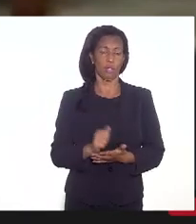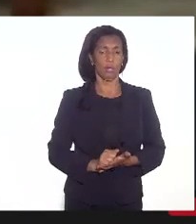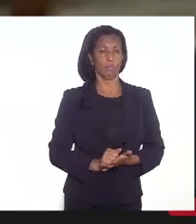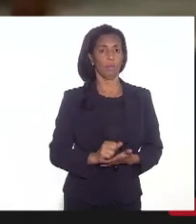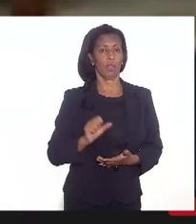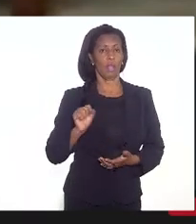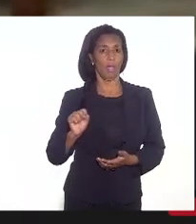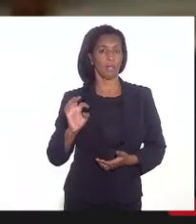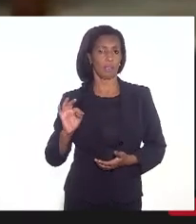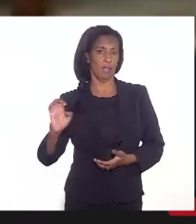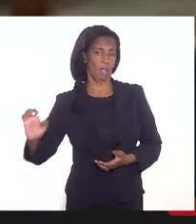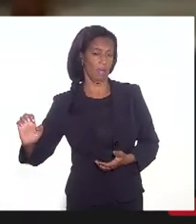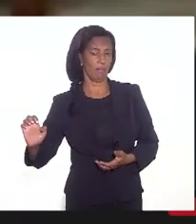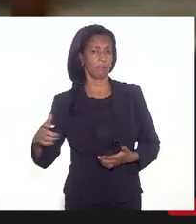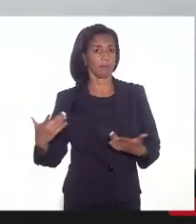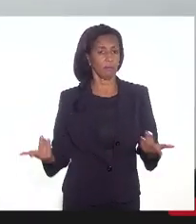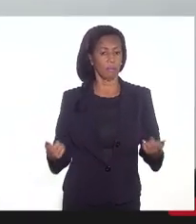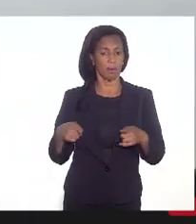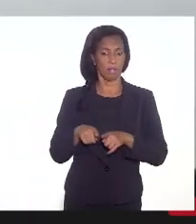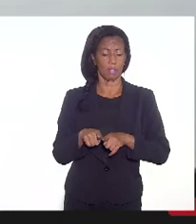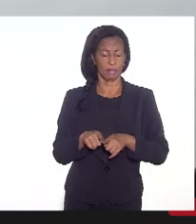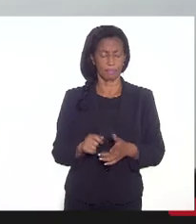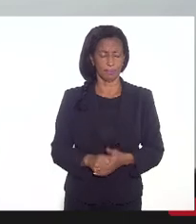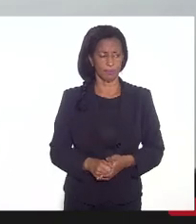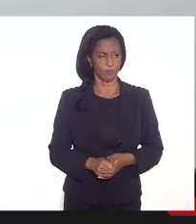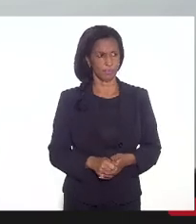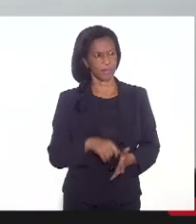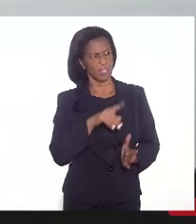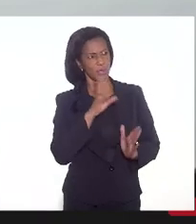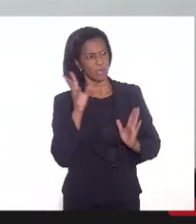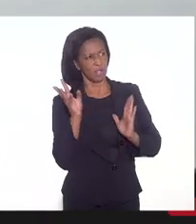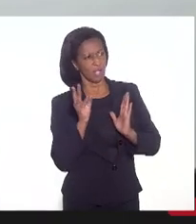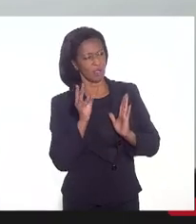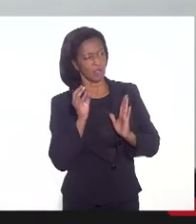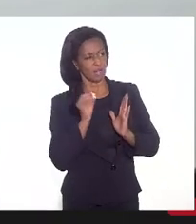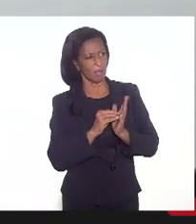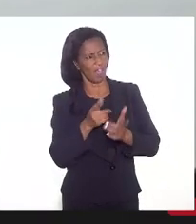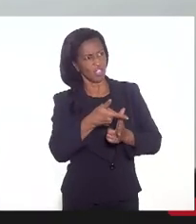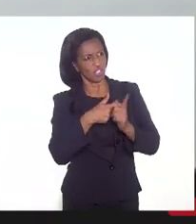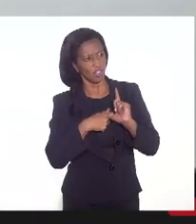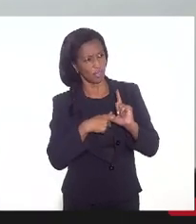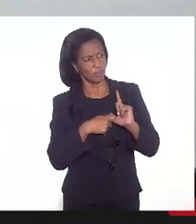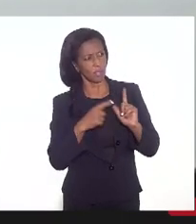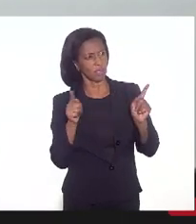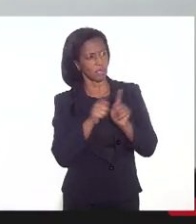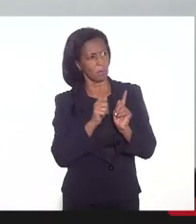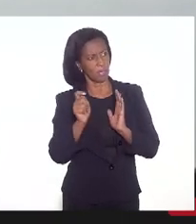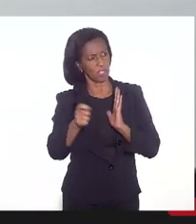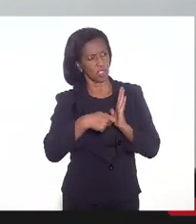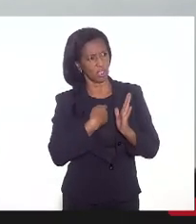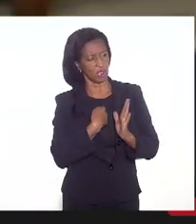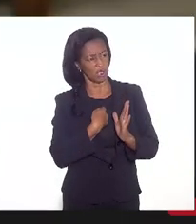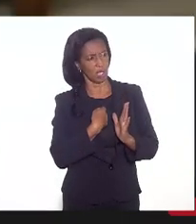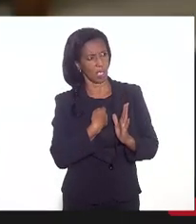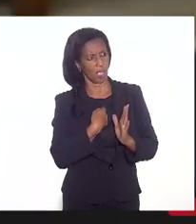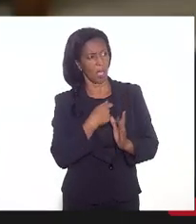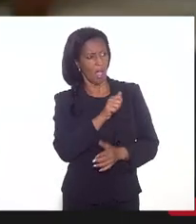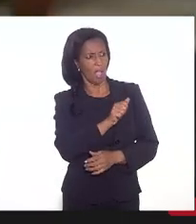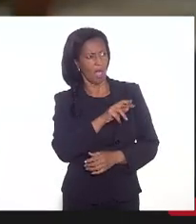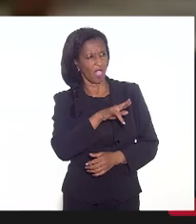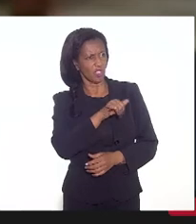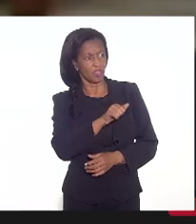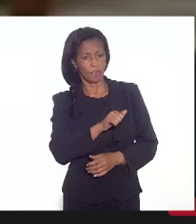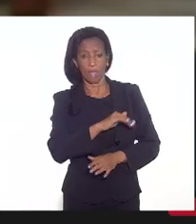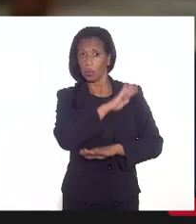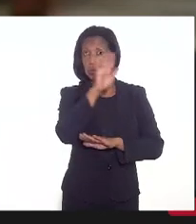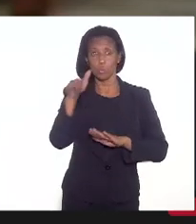que eu acabei de dizer para vocês. Isso se aplica também às dívidas inscritas na dívida ativa? Você aplica a todas as